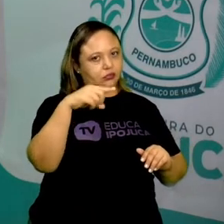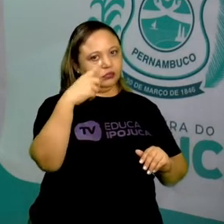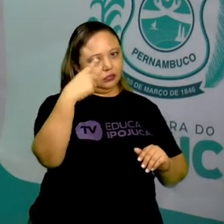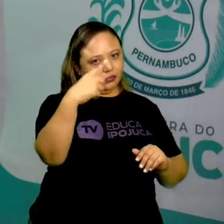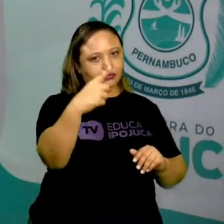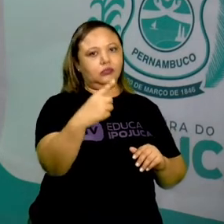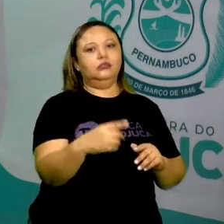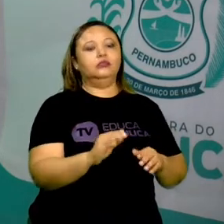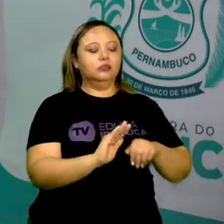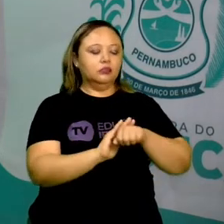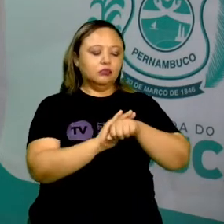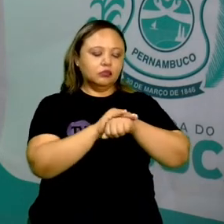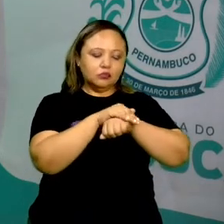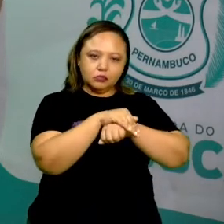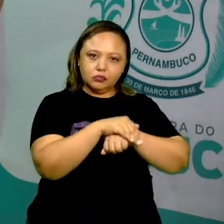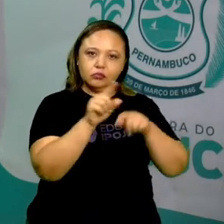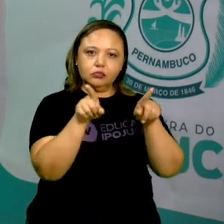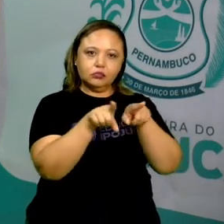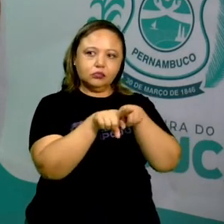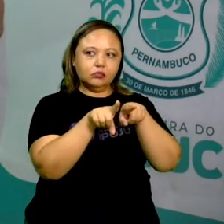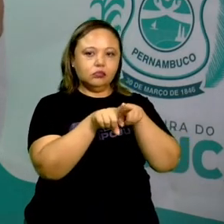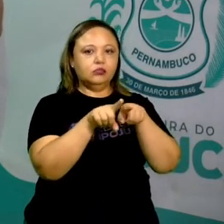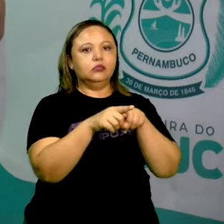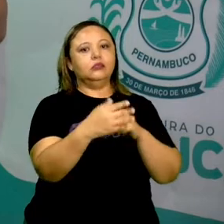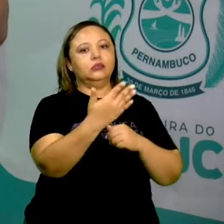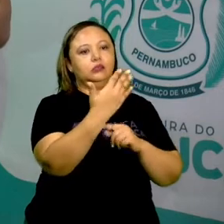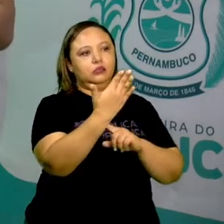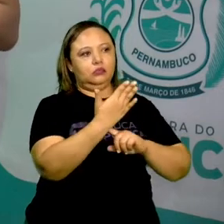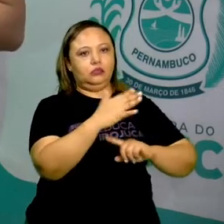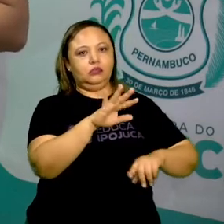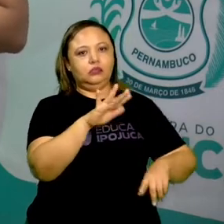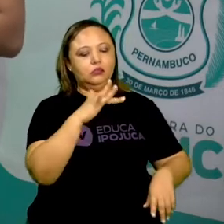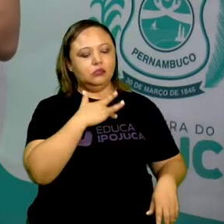dia quanto noite, que é bom para a nossa saúde.